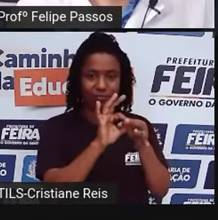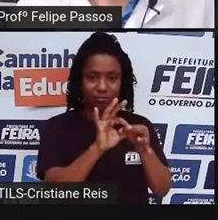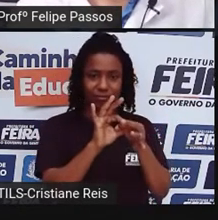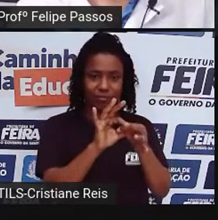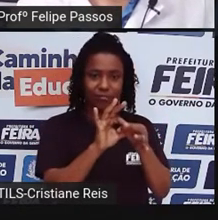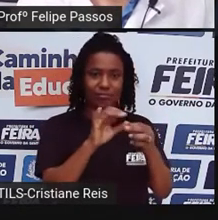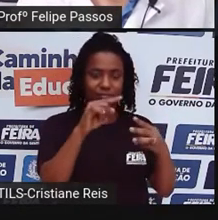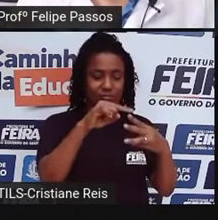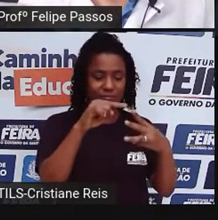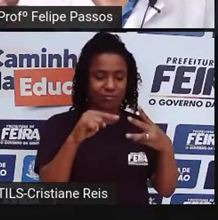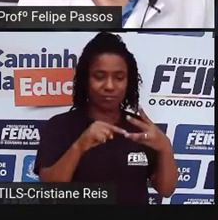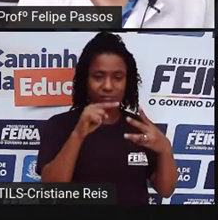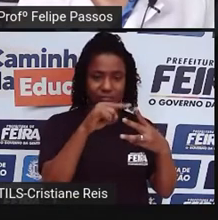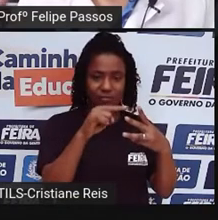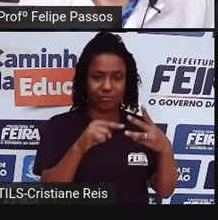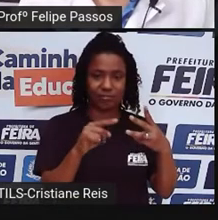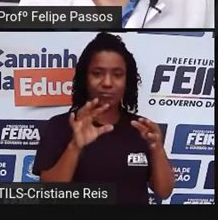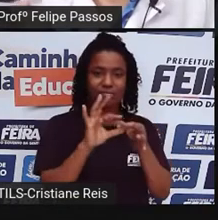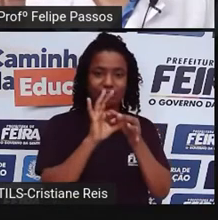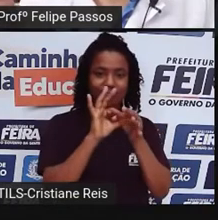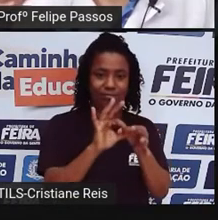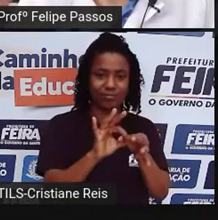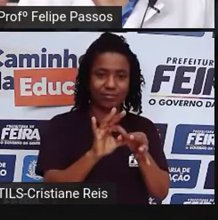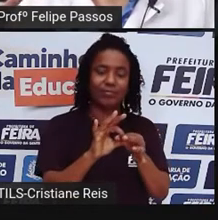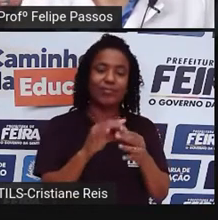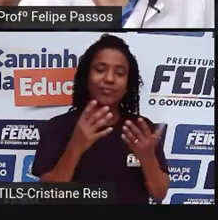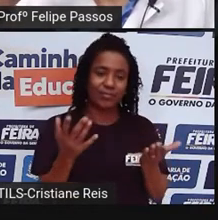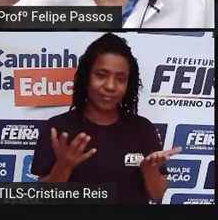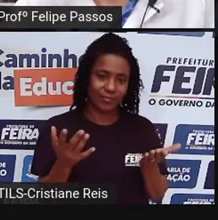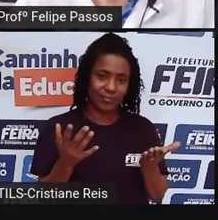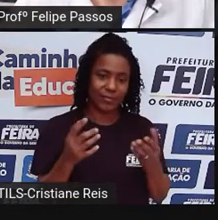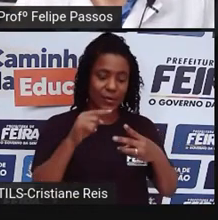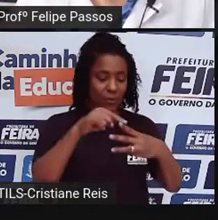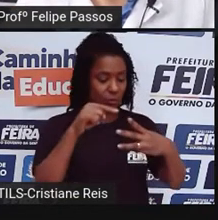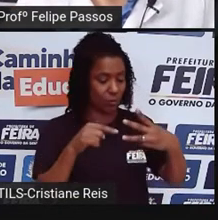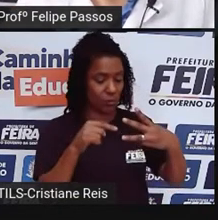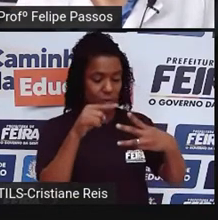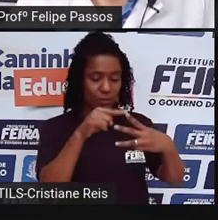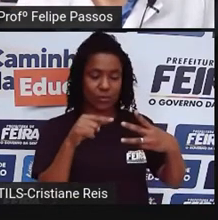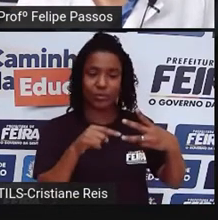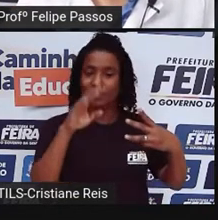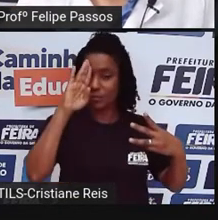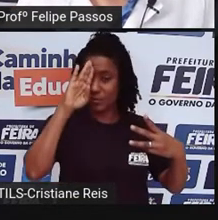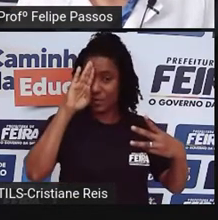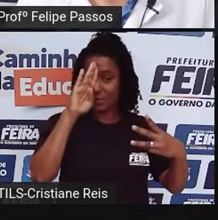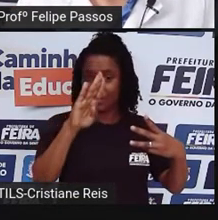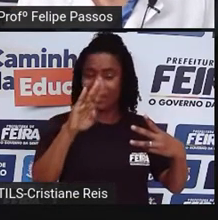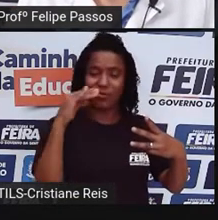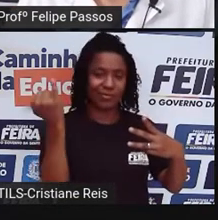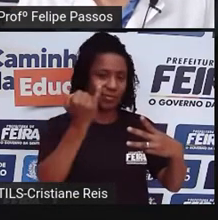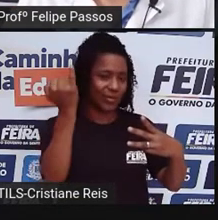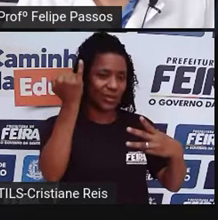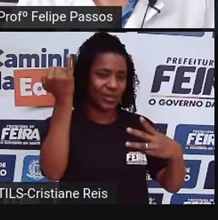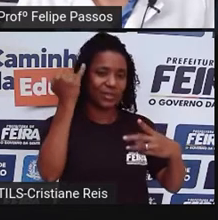o que eu quis dizer, né? É que o DENATRAN e o CONTRAN são os máximos, são os a nível nacional. Depois vem o DETRAN.